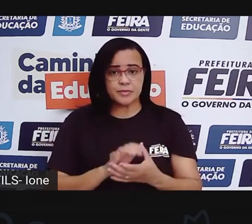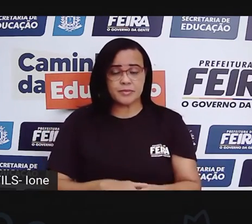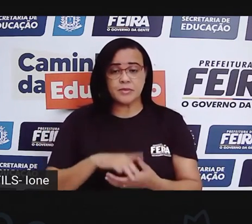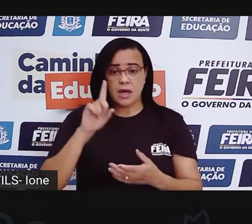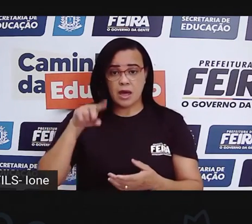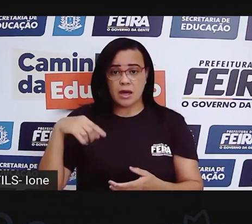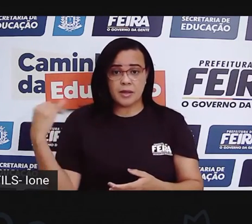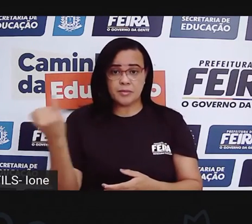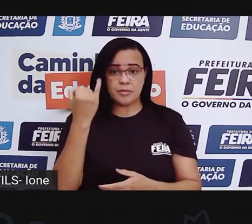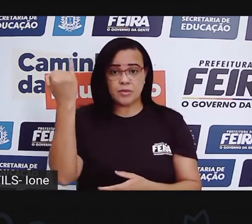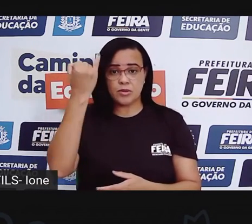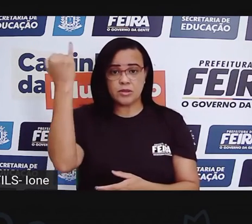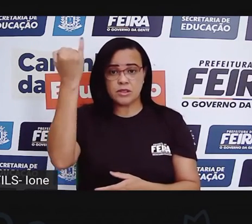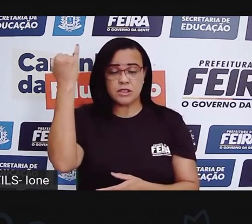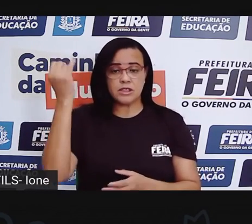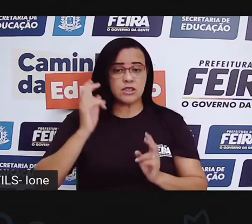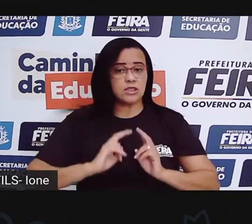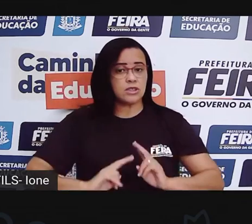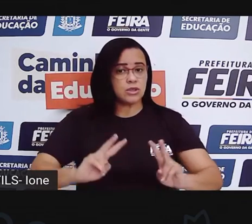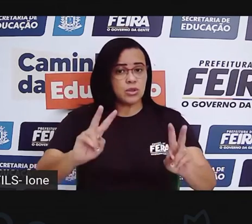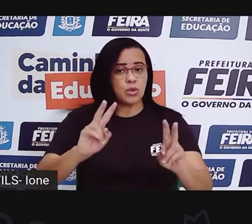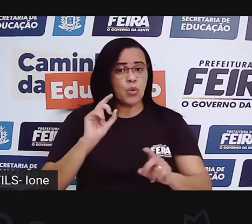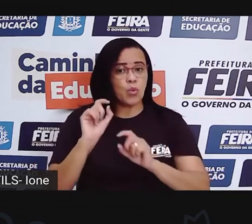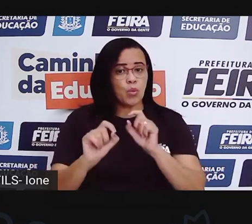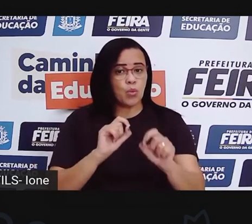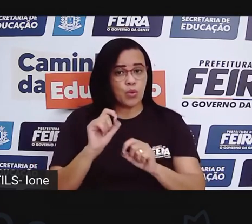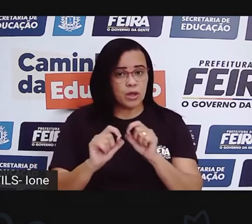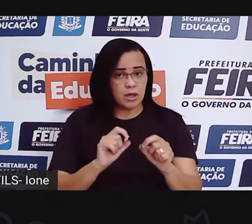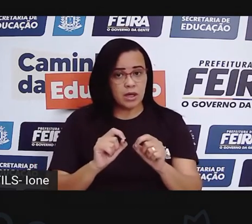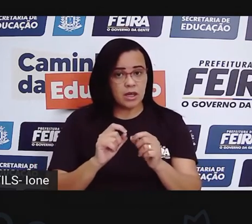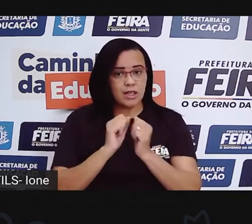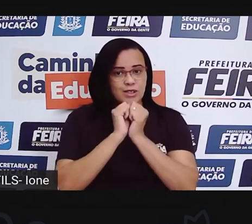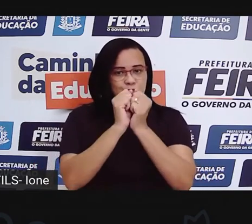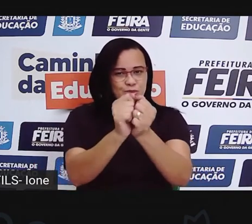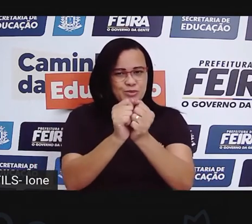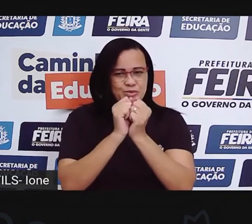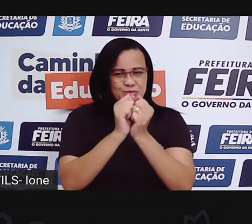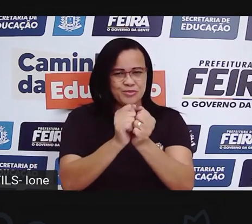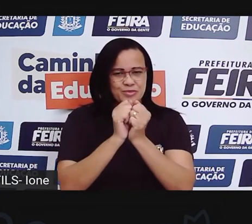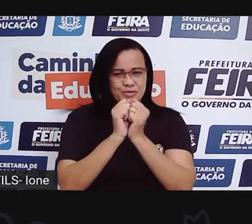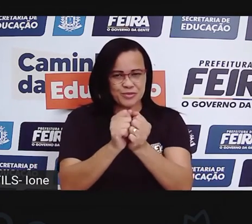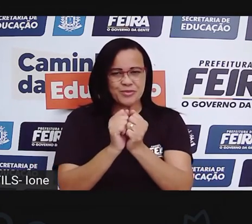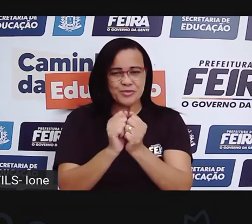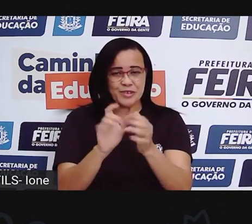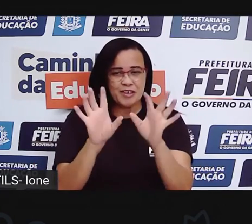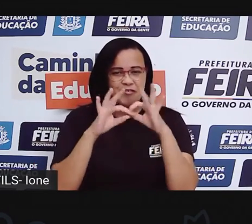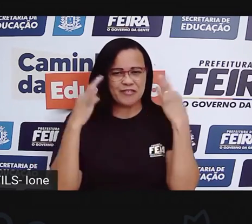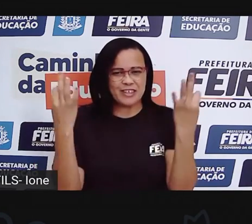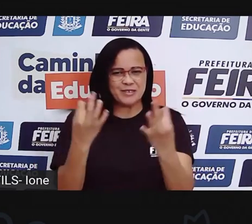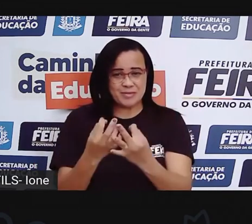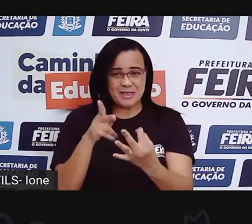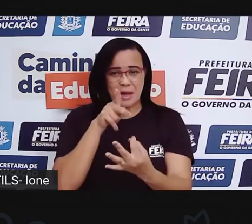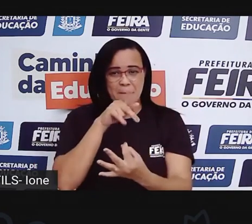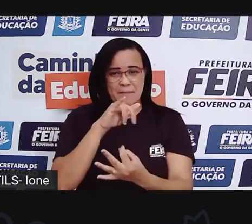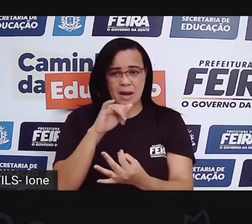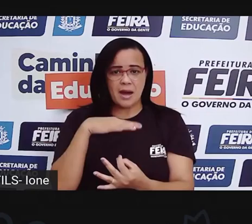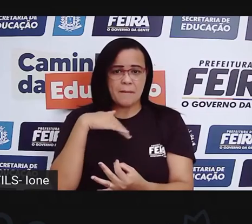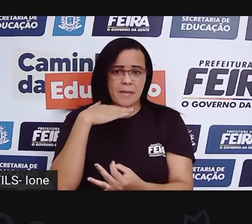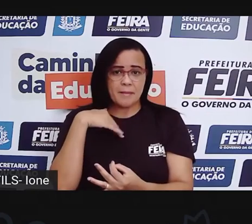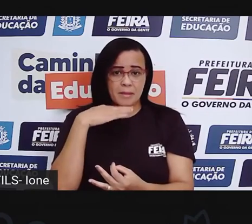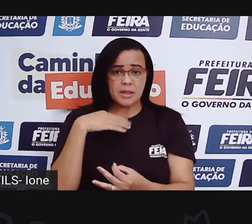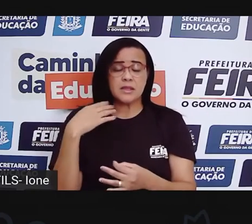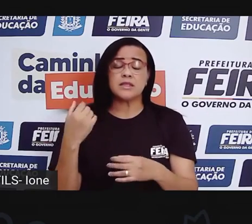importante sempre a criança ser acompanhada pelo papai, pela mamãe, ser o crescimento. E aí, se a